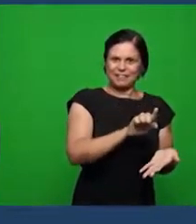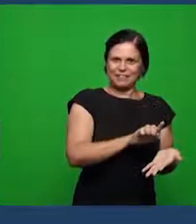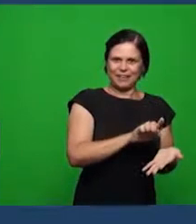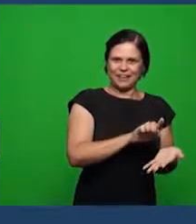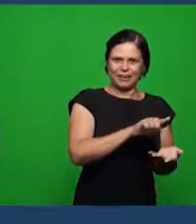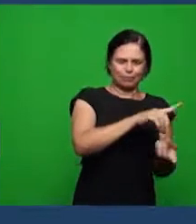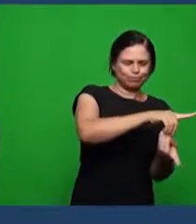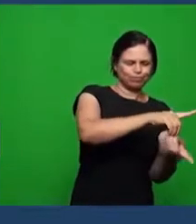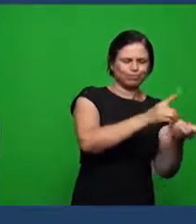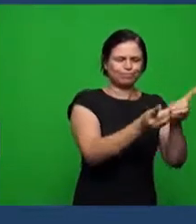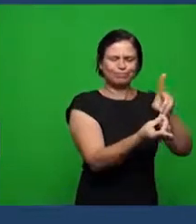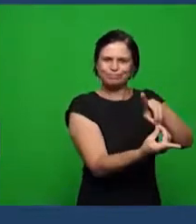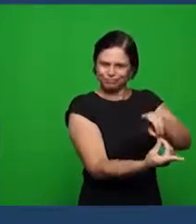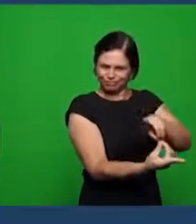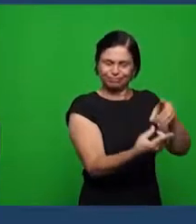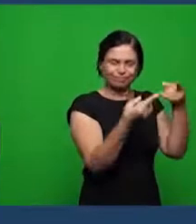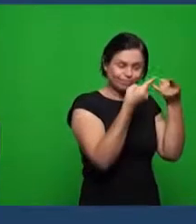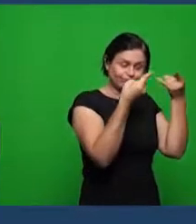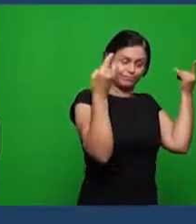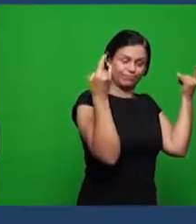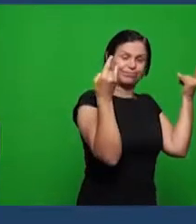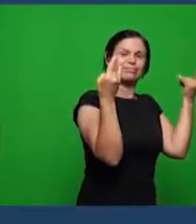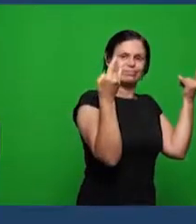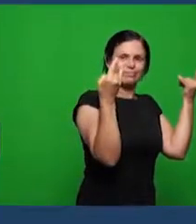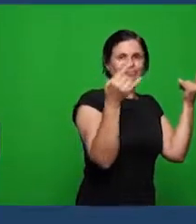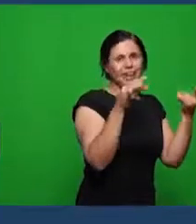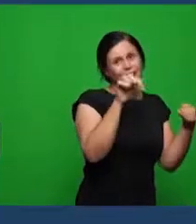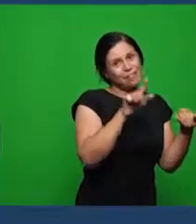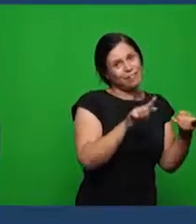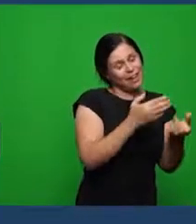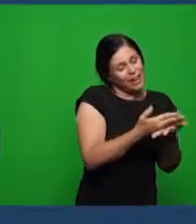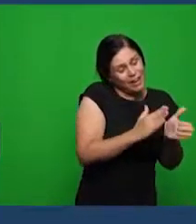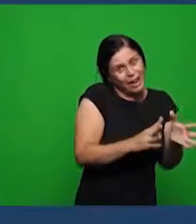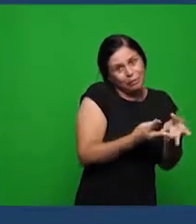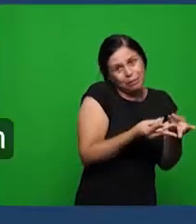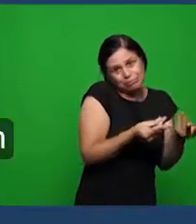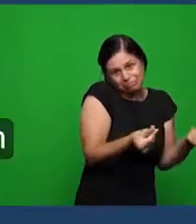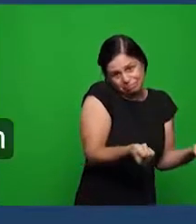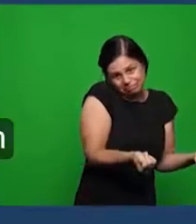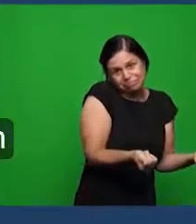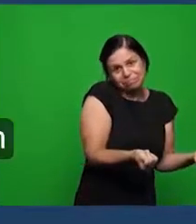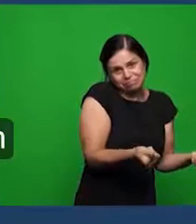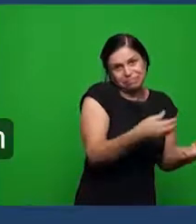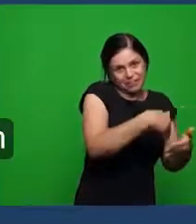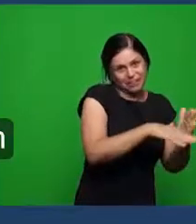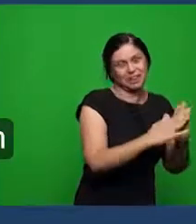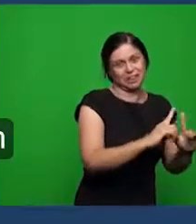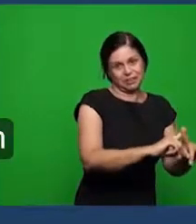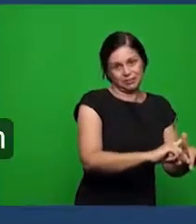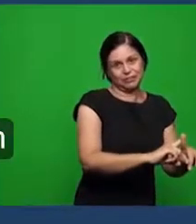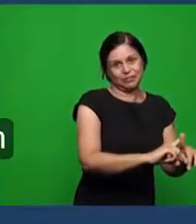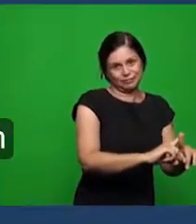seu interesse ele faz com que essa fé ela morra e desapareça na igreja